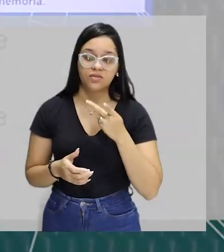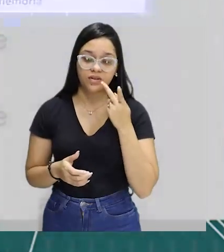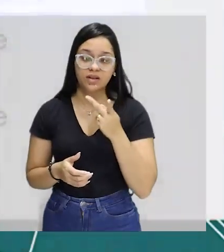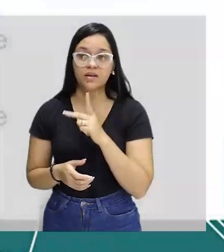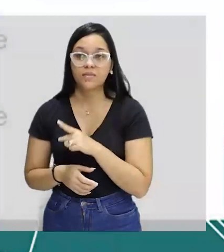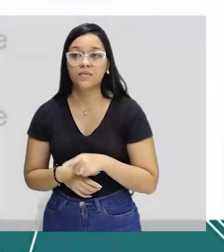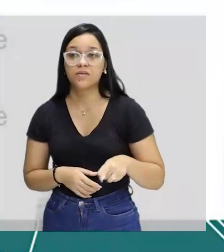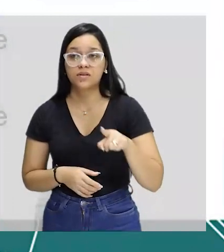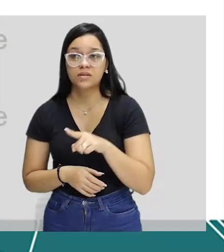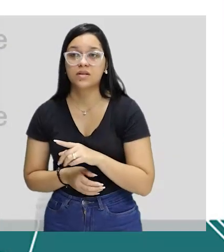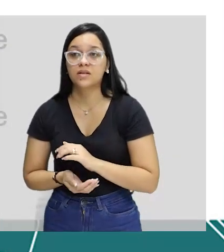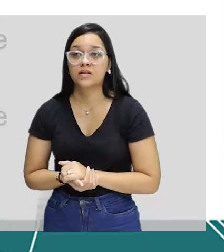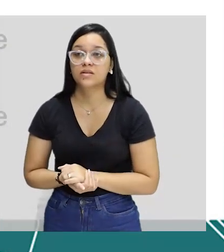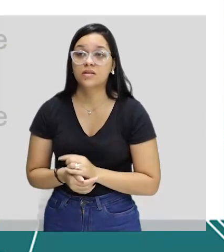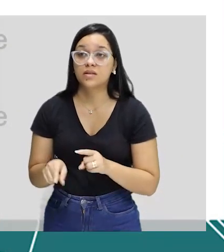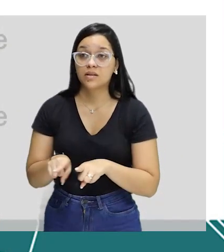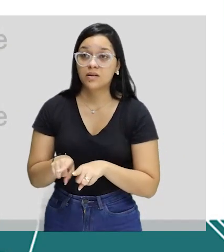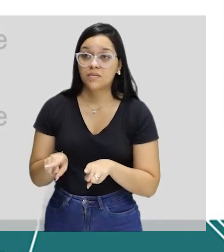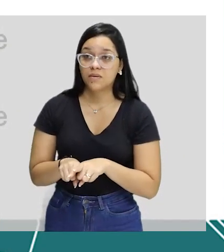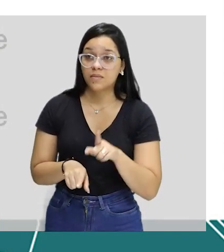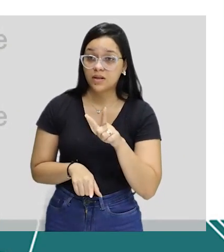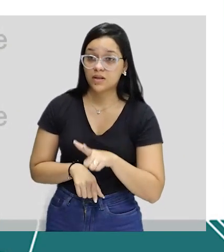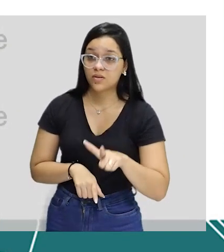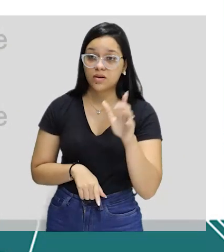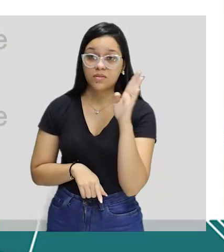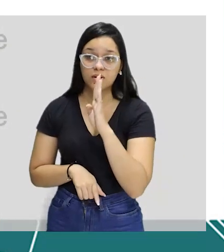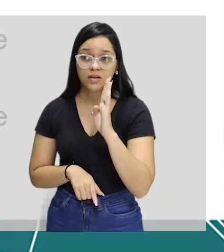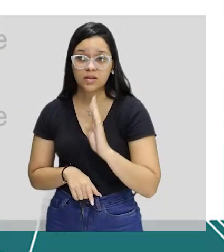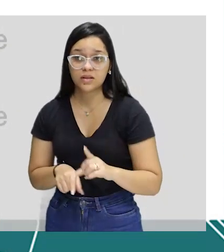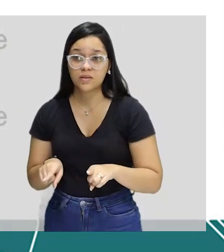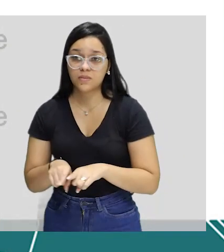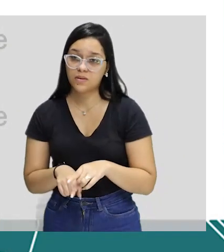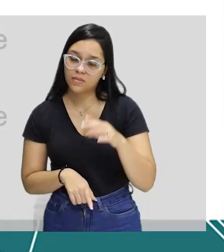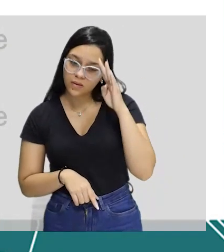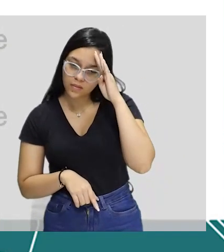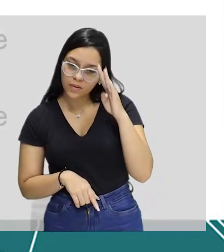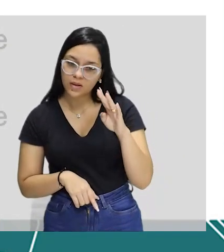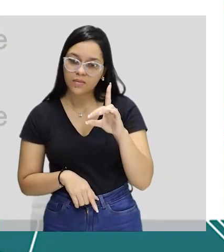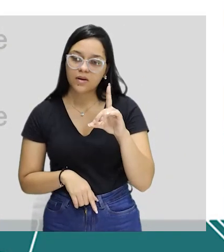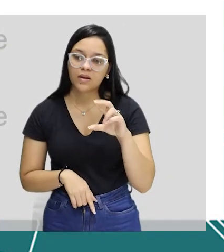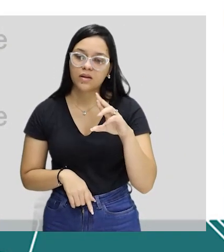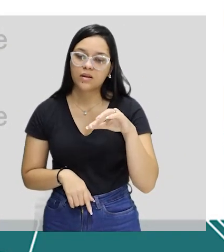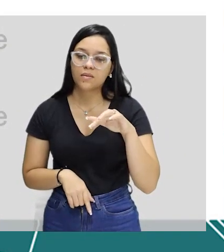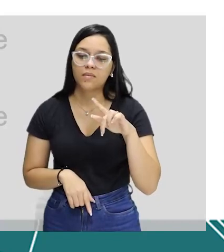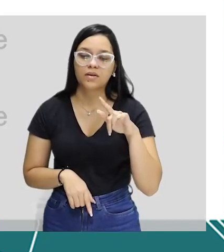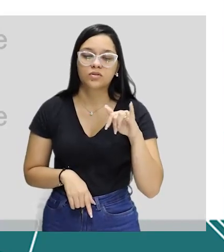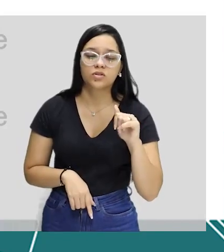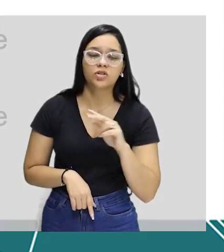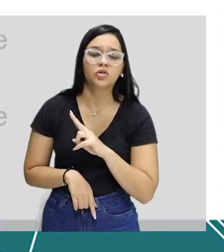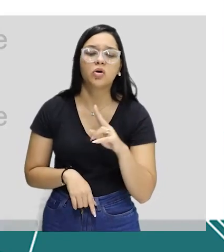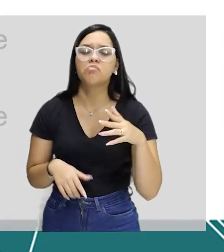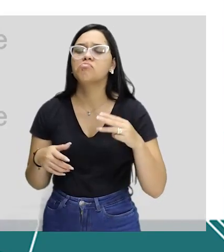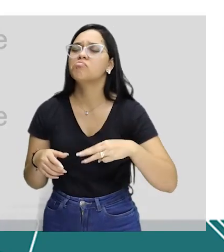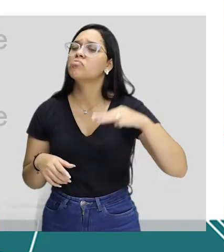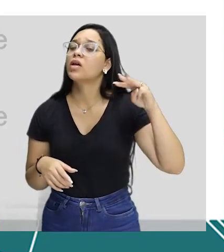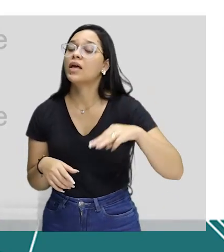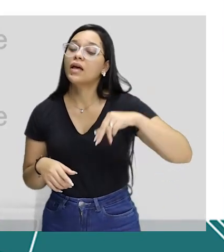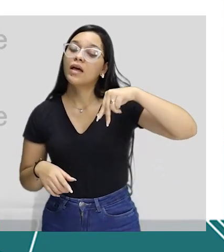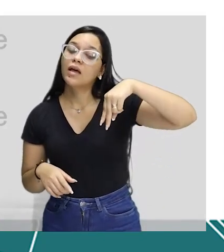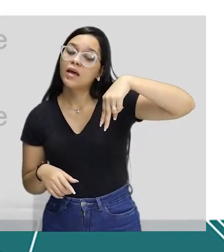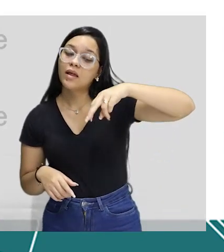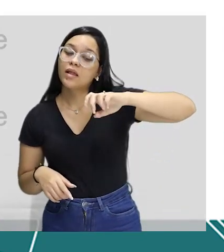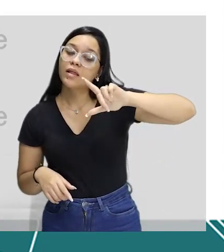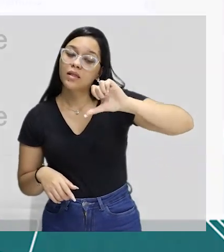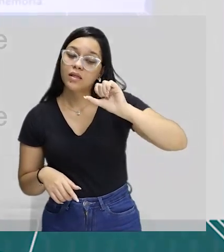vocês. Outra figura importante para a literatura brasileira, mas principalmente para a dramaturgia brasileira, Nelson Rodrigues. Este nome já